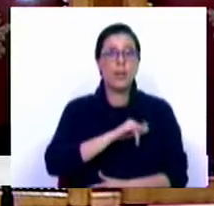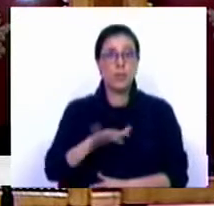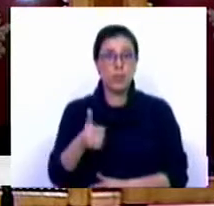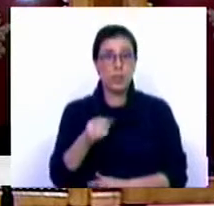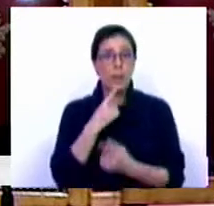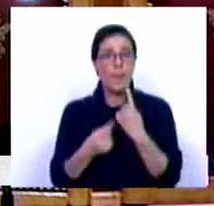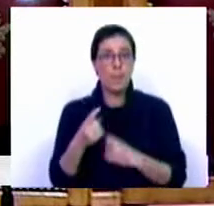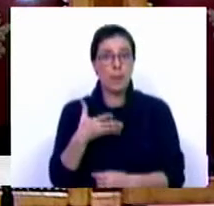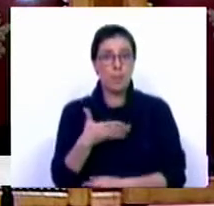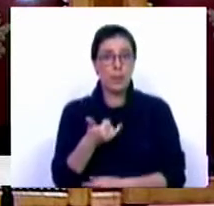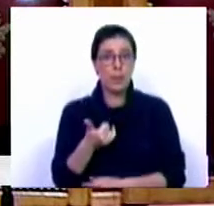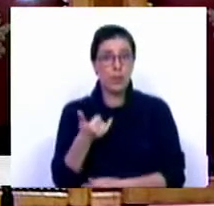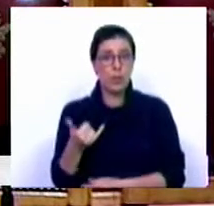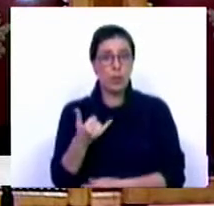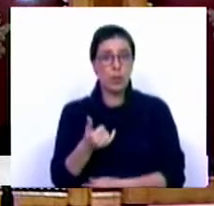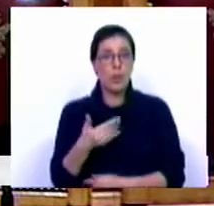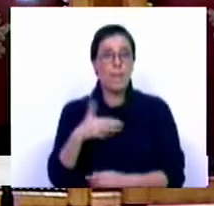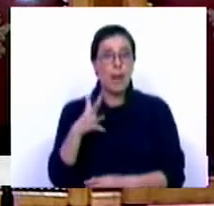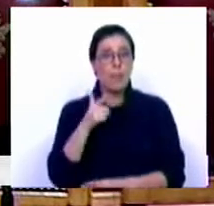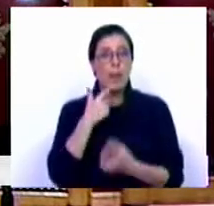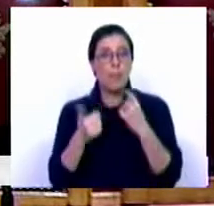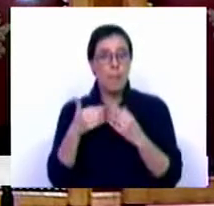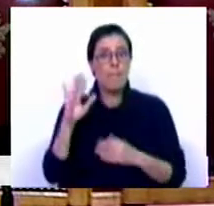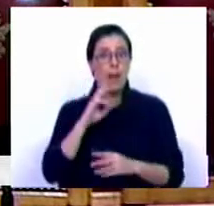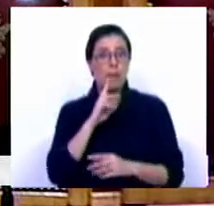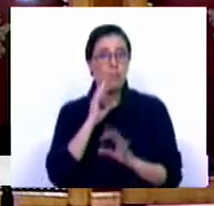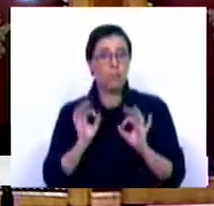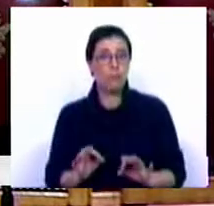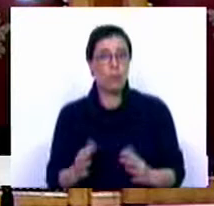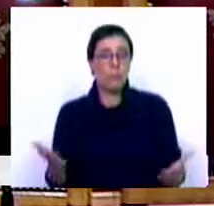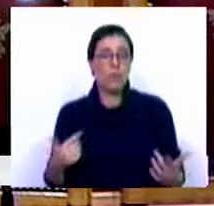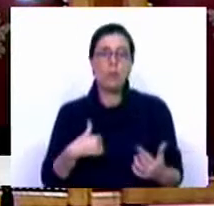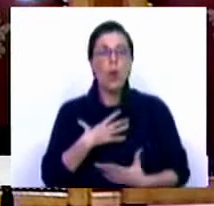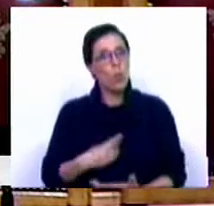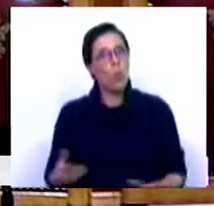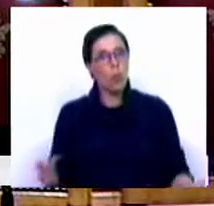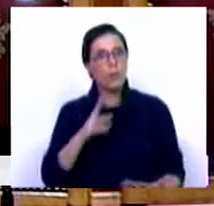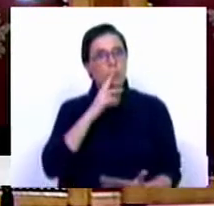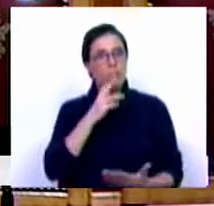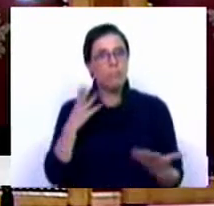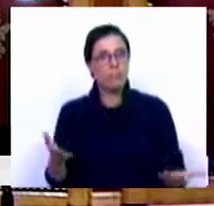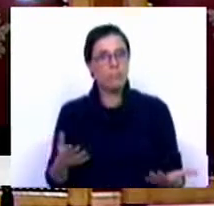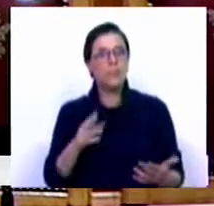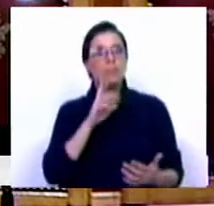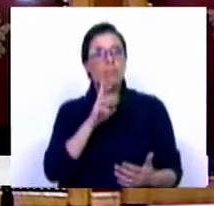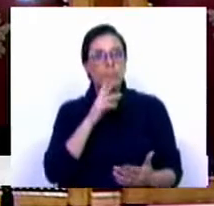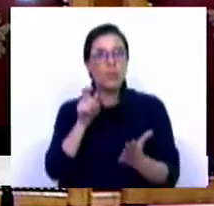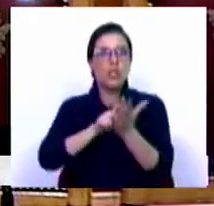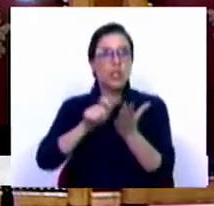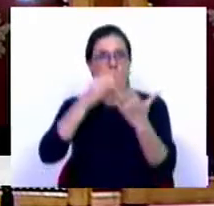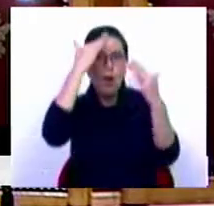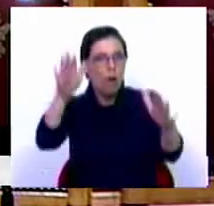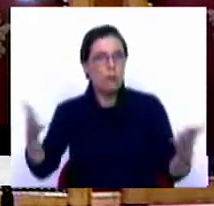perguntas, em 1.252 temos mais de 1.000 perguntas respondidas. E terei todo o gosto em responder oralmente, por